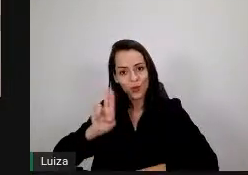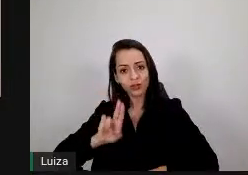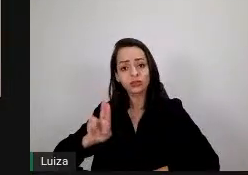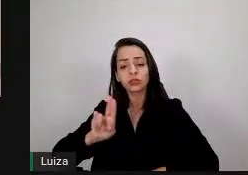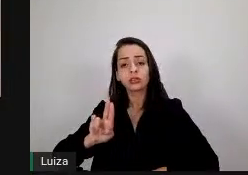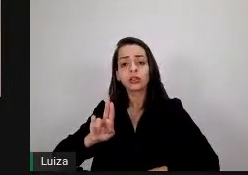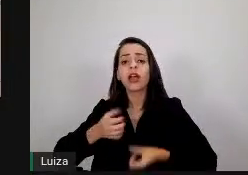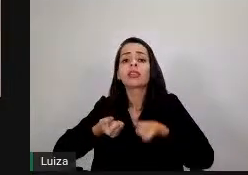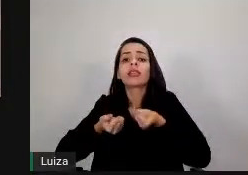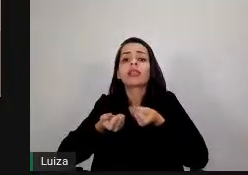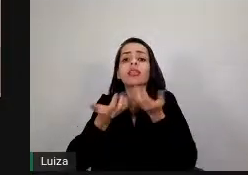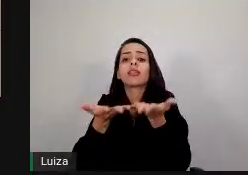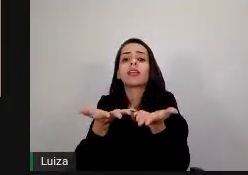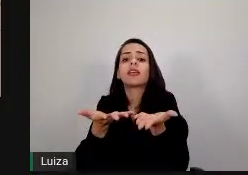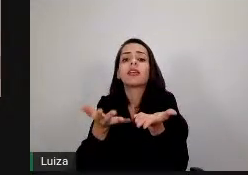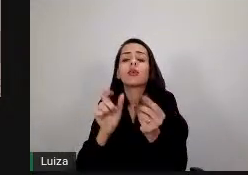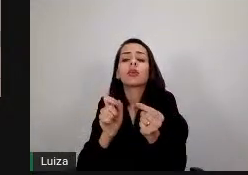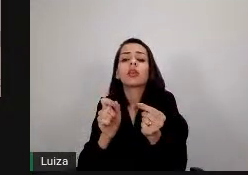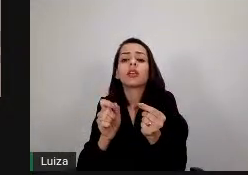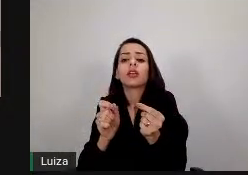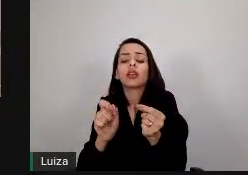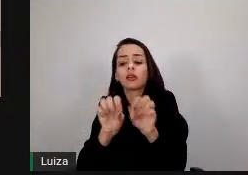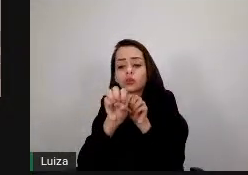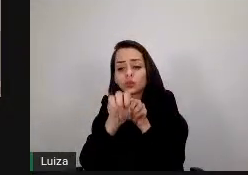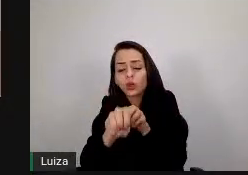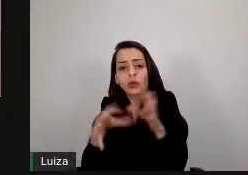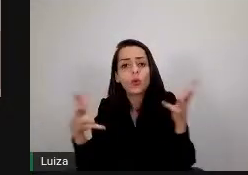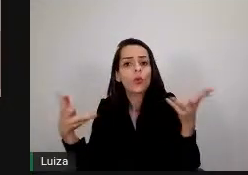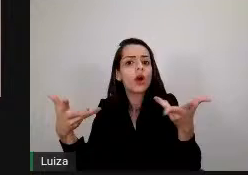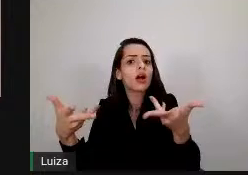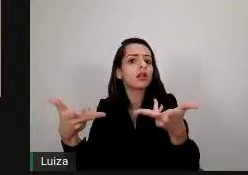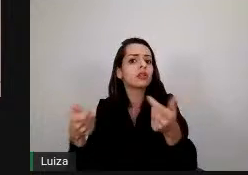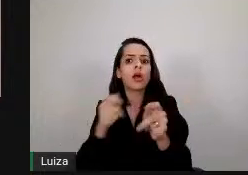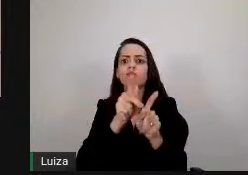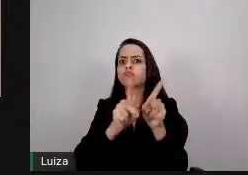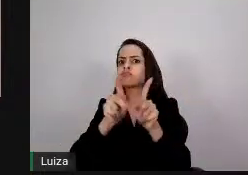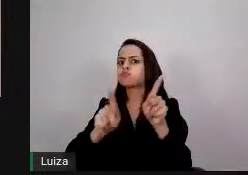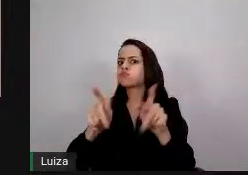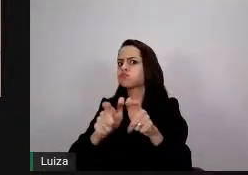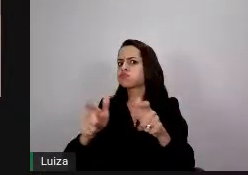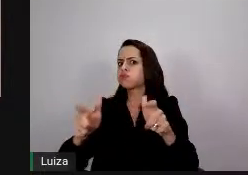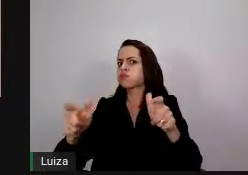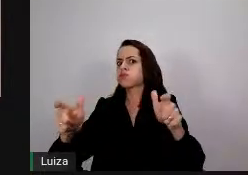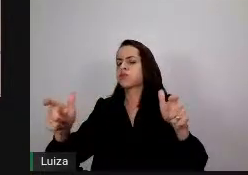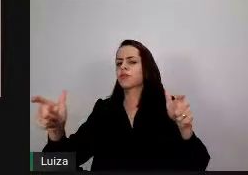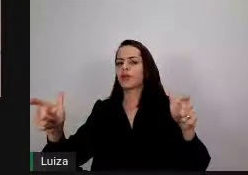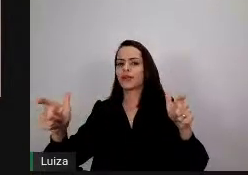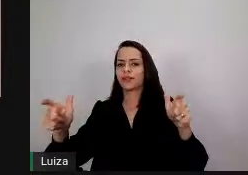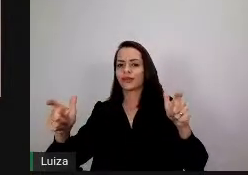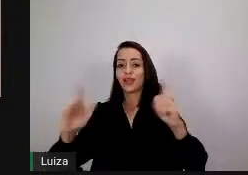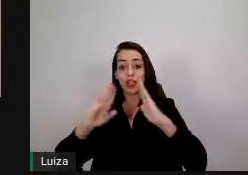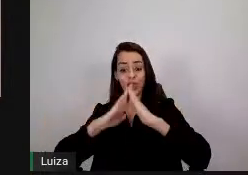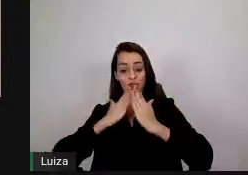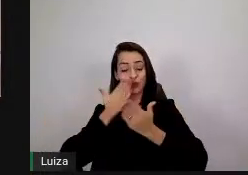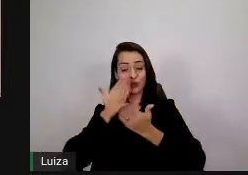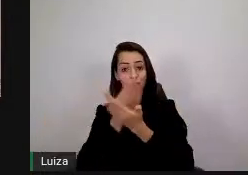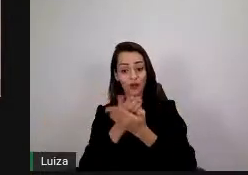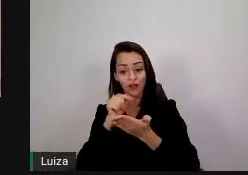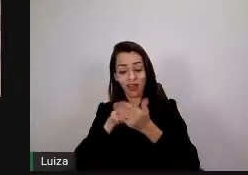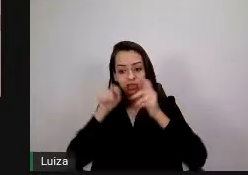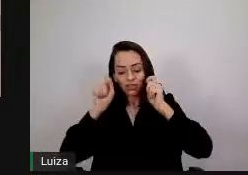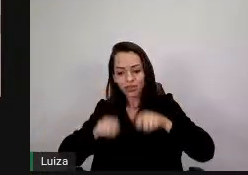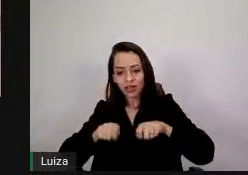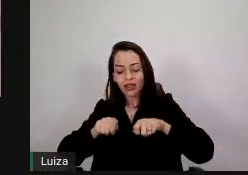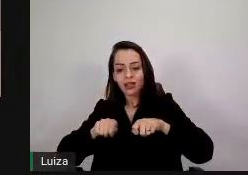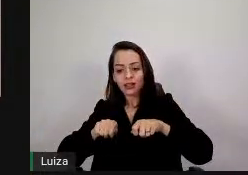oportunizar sempre uma educação de qualidade para tantas pessoas que a escolhem como um caminho para a transformação de suas vidas.